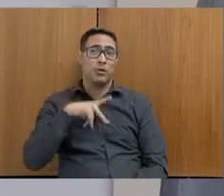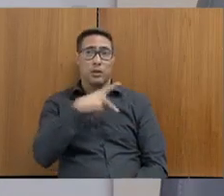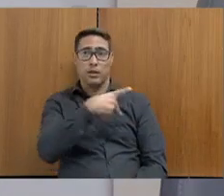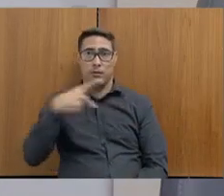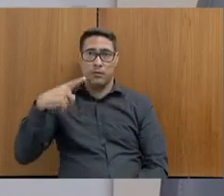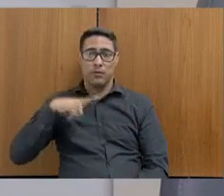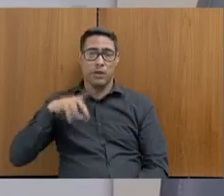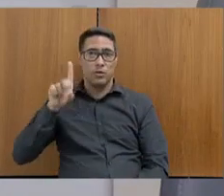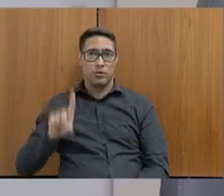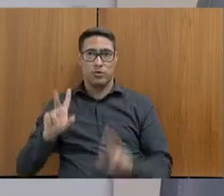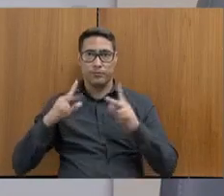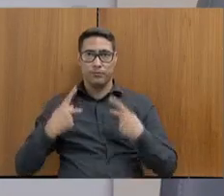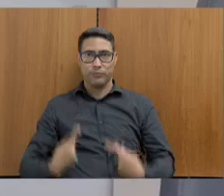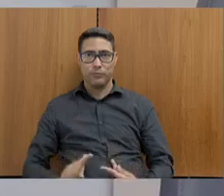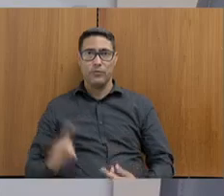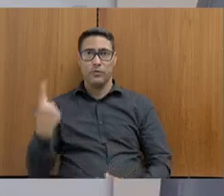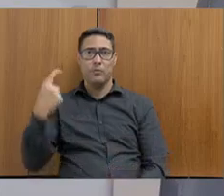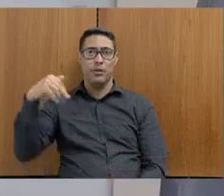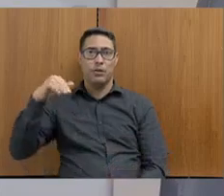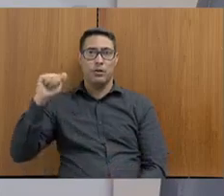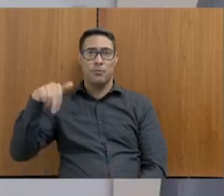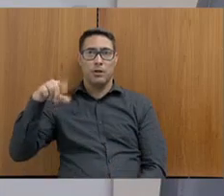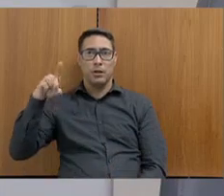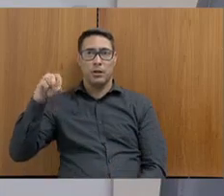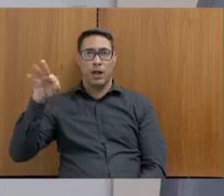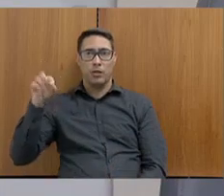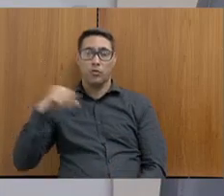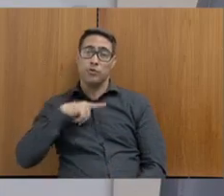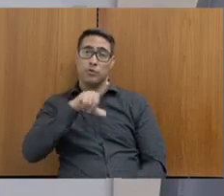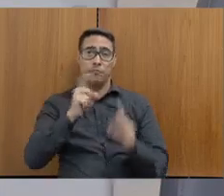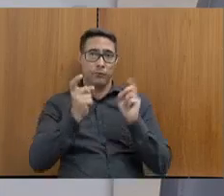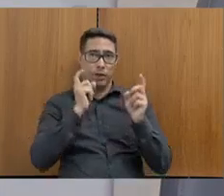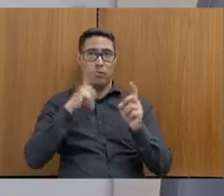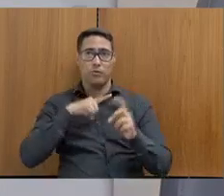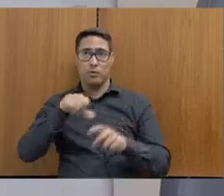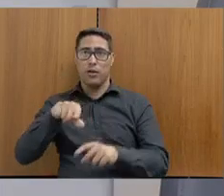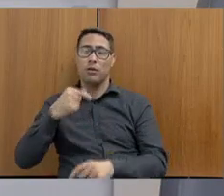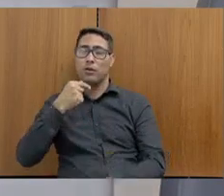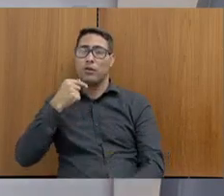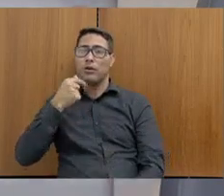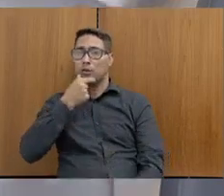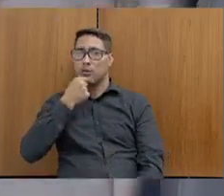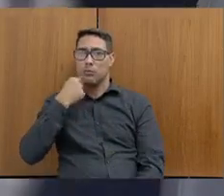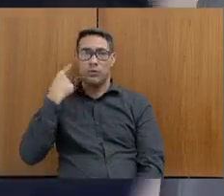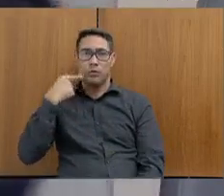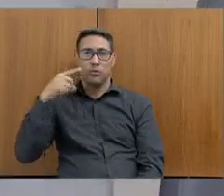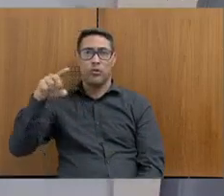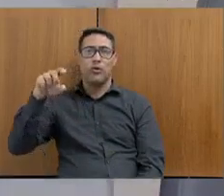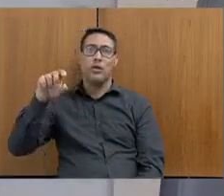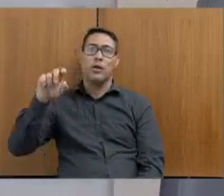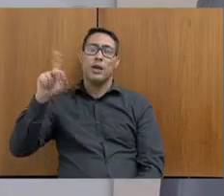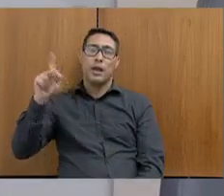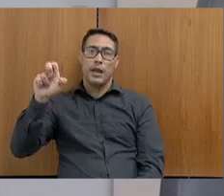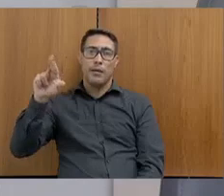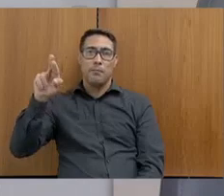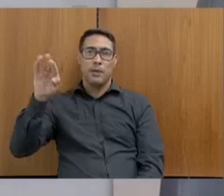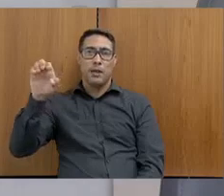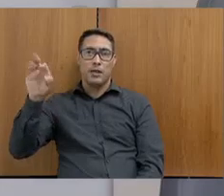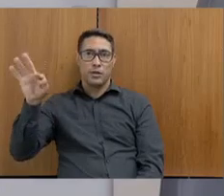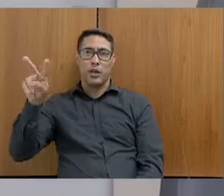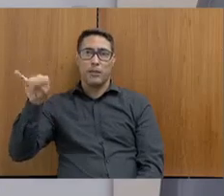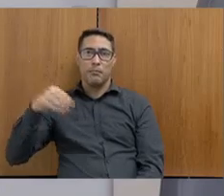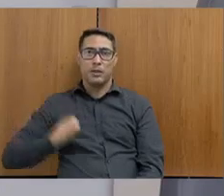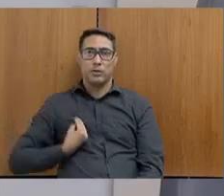mandato, eu chamei uma reunião que veio, o doutor Ebert, que Deus o tenha, mas, na época, depois ele veio a ser o presidente do tribunal, o doutor Ebert participou